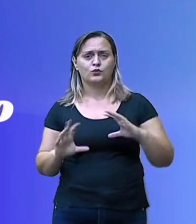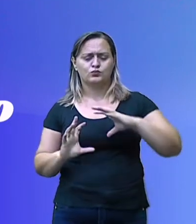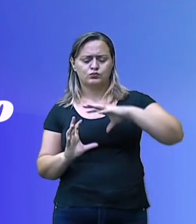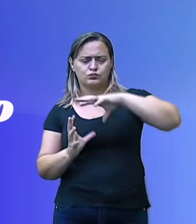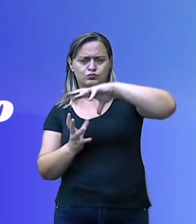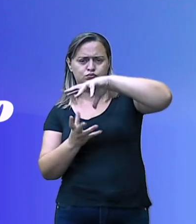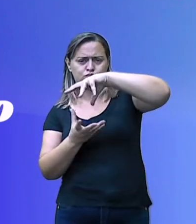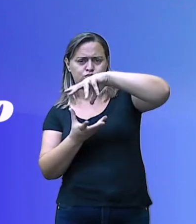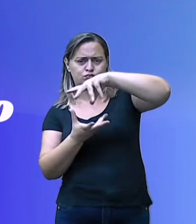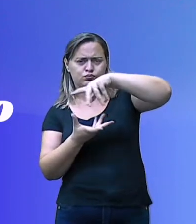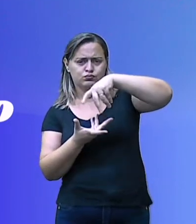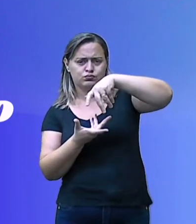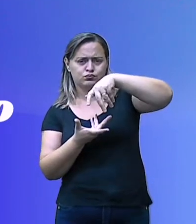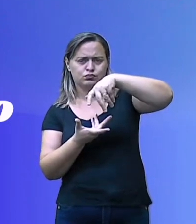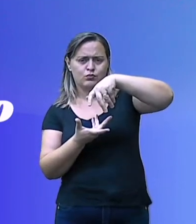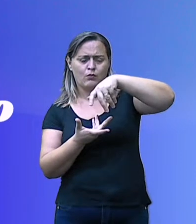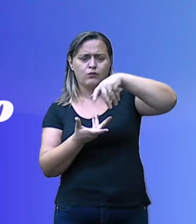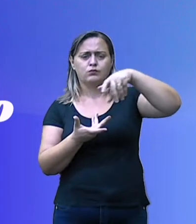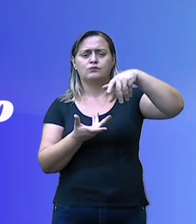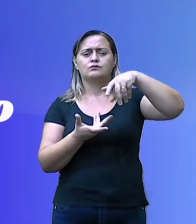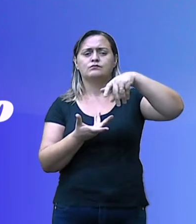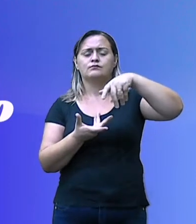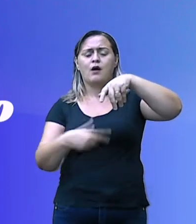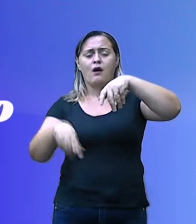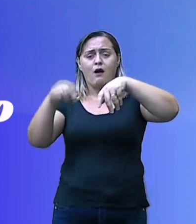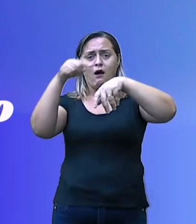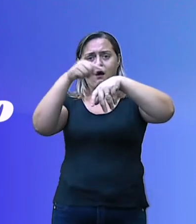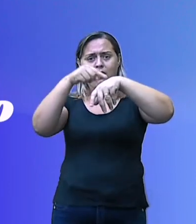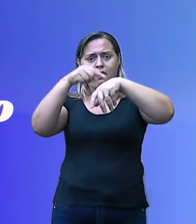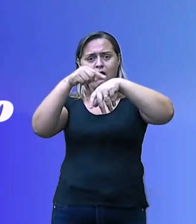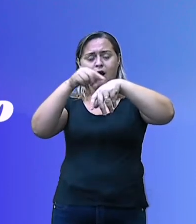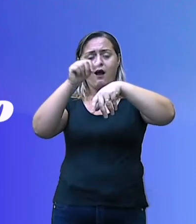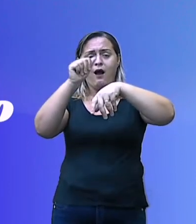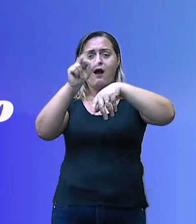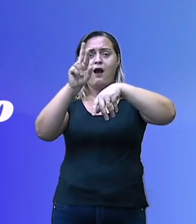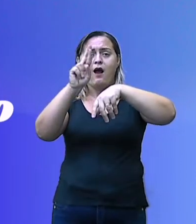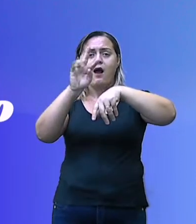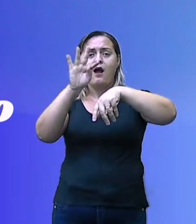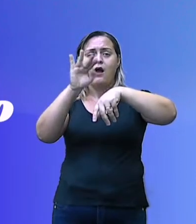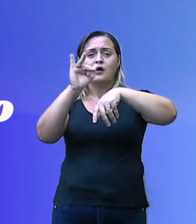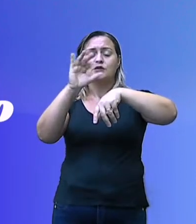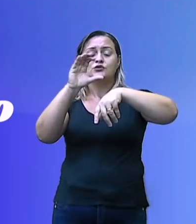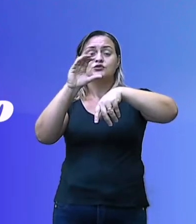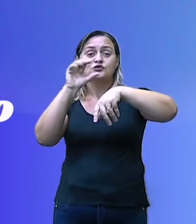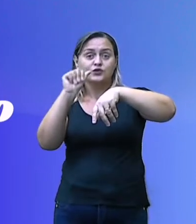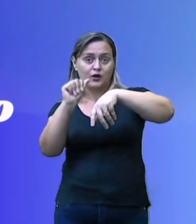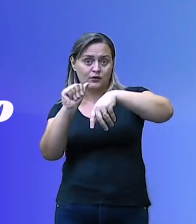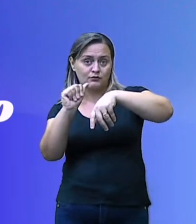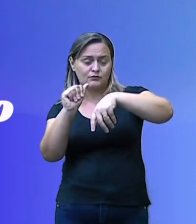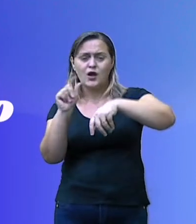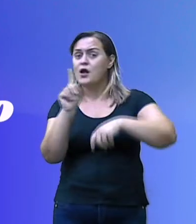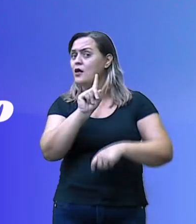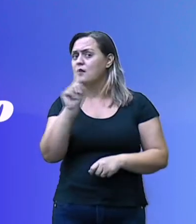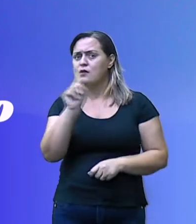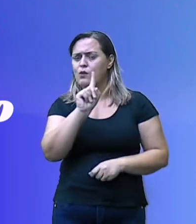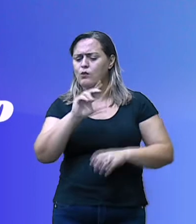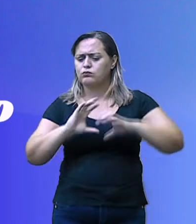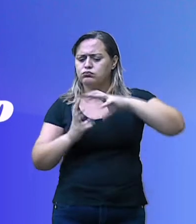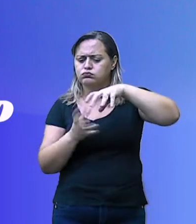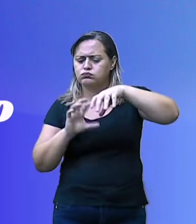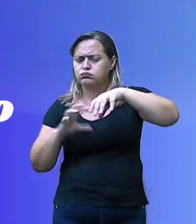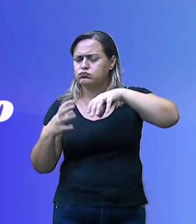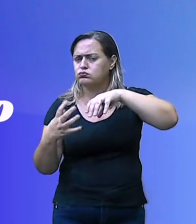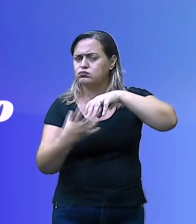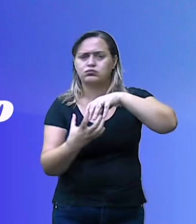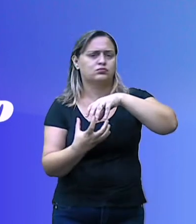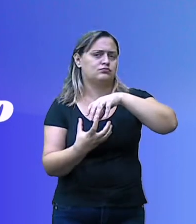no extremo norte do planeta não constitui um continente, pois a maior parte é